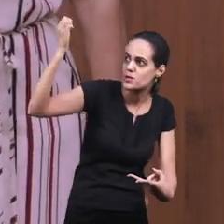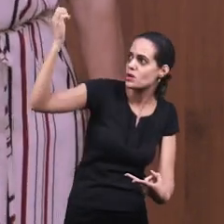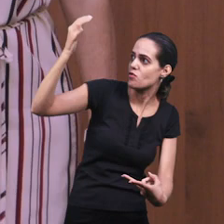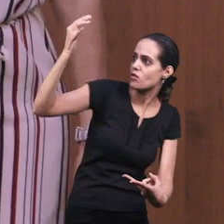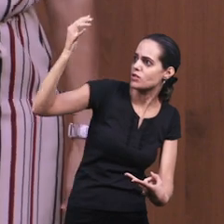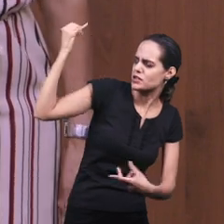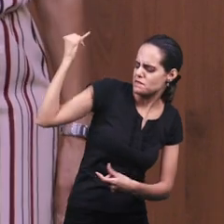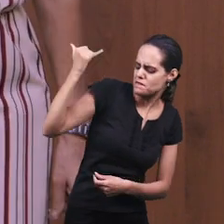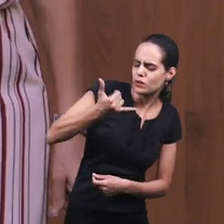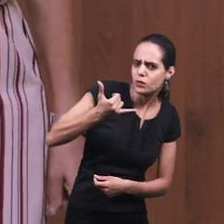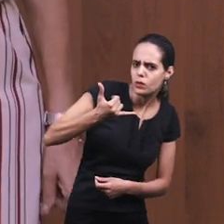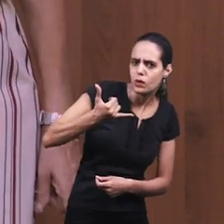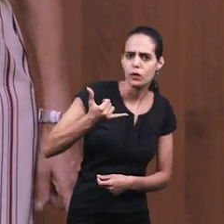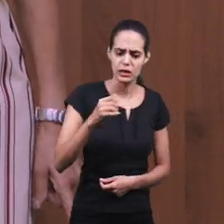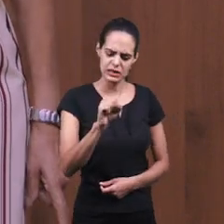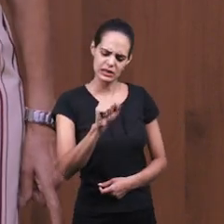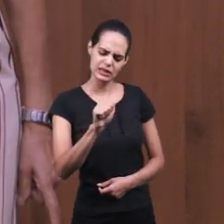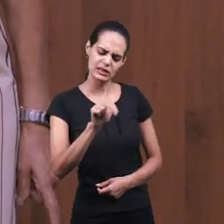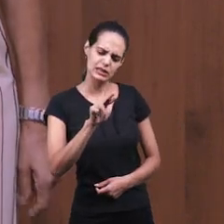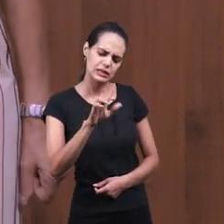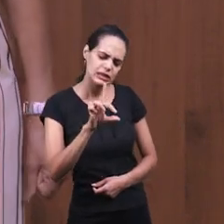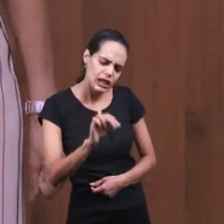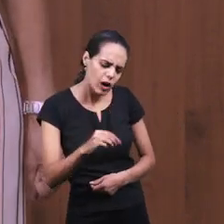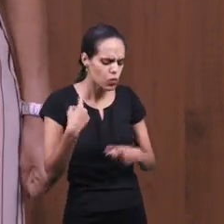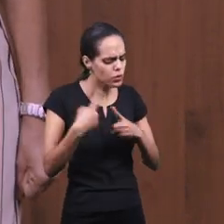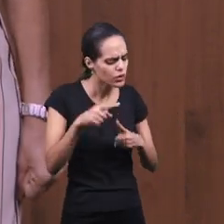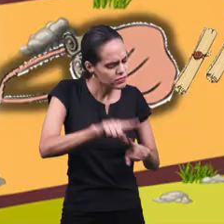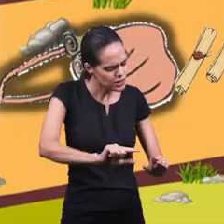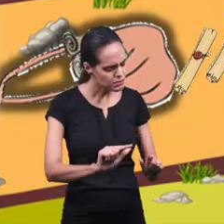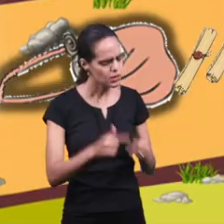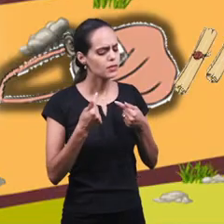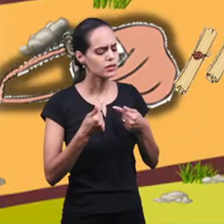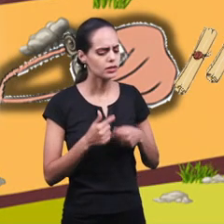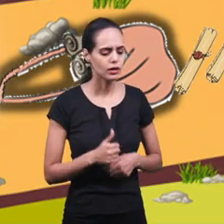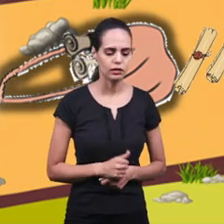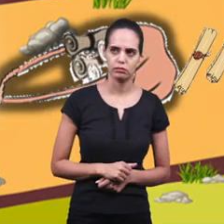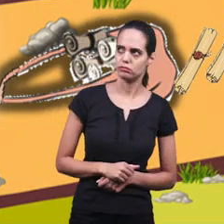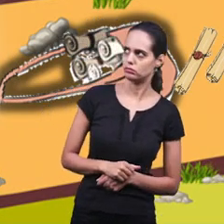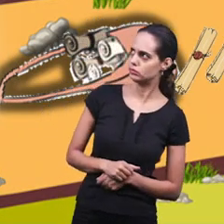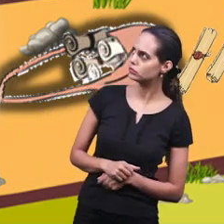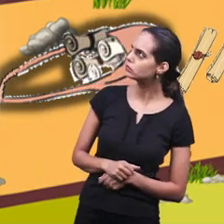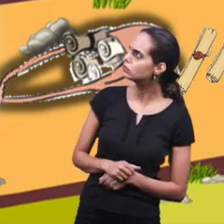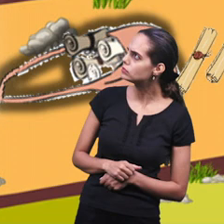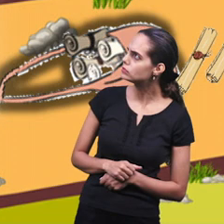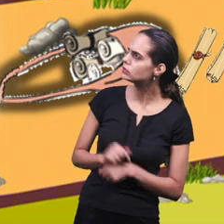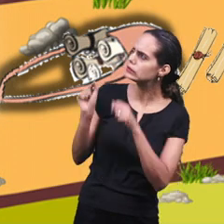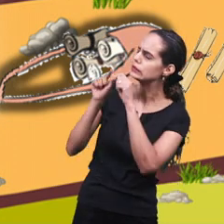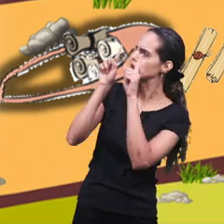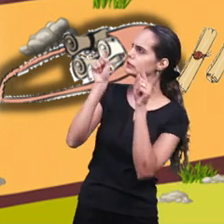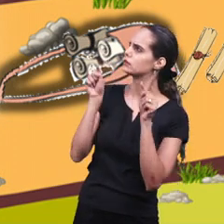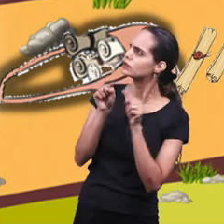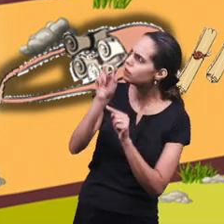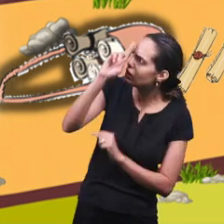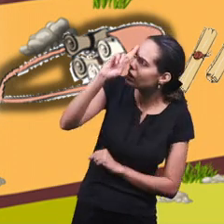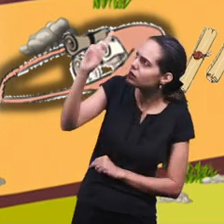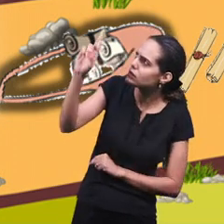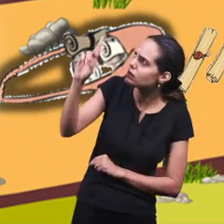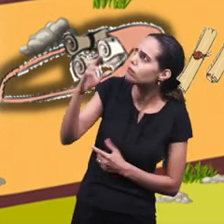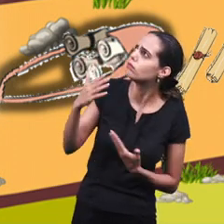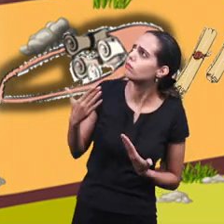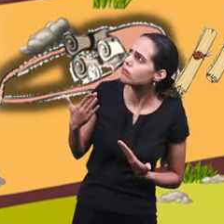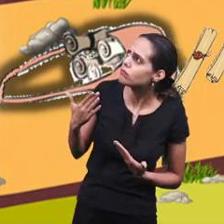voz que disse Saulo, Saulo, por que me persegues? E ele perguntou Quem és Senhor?